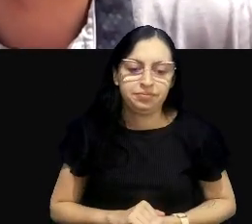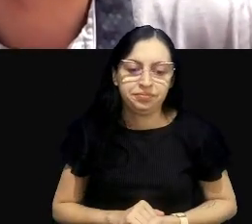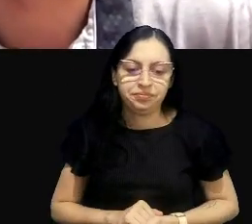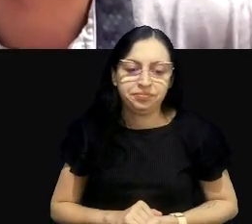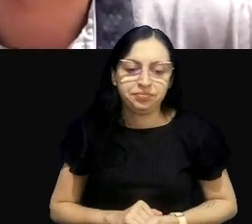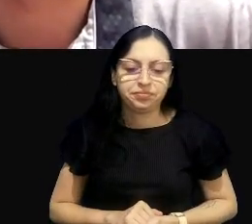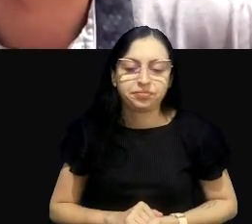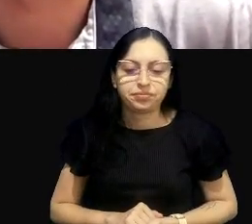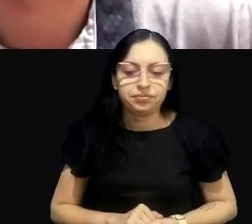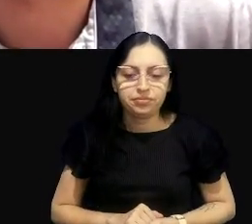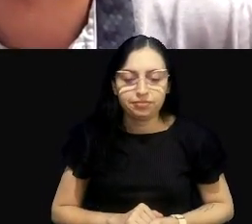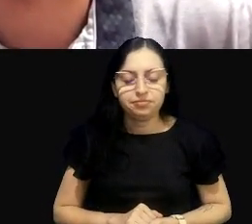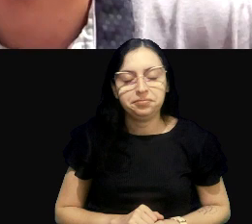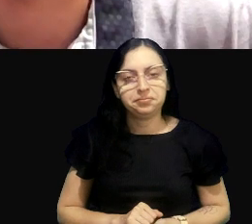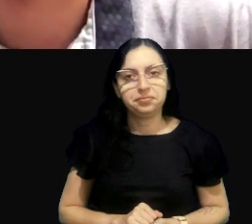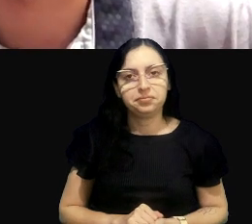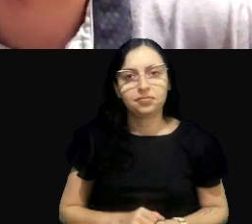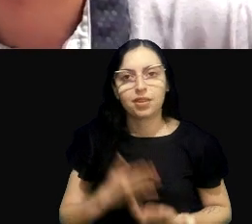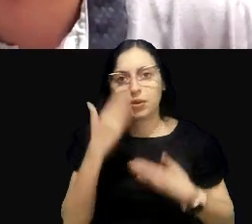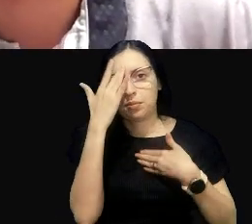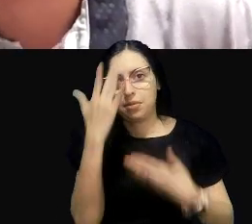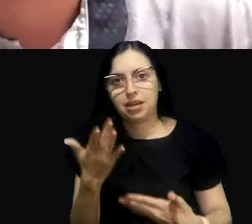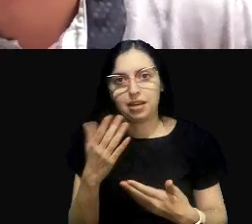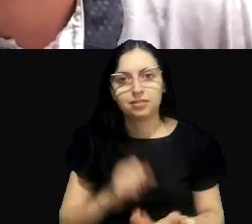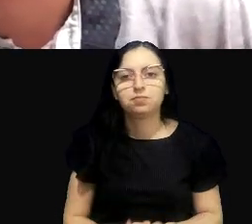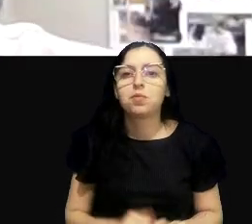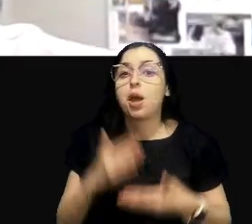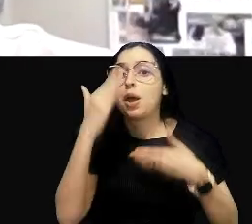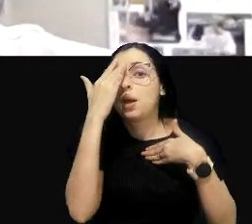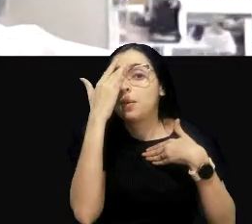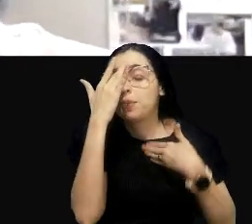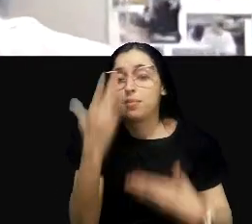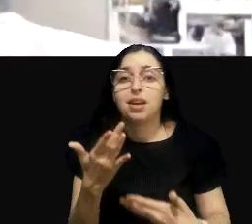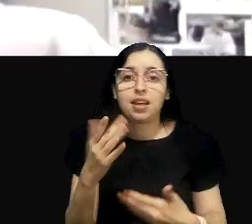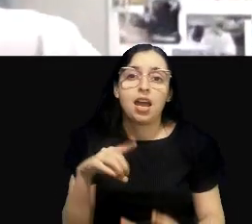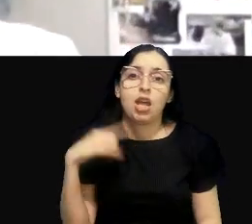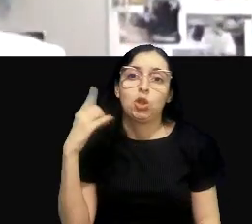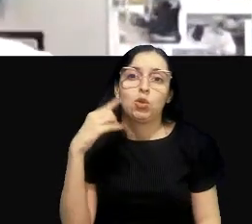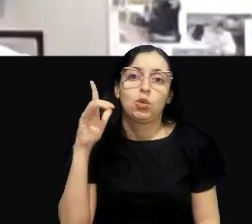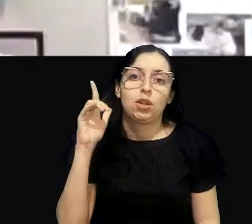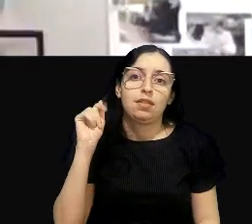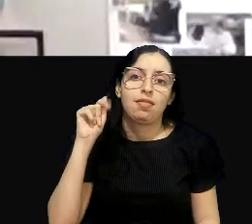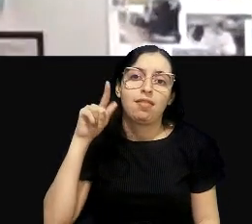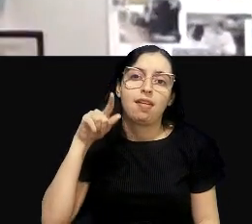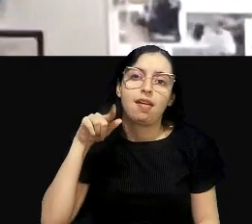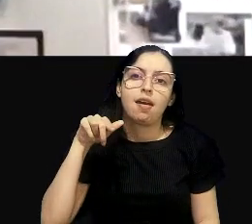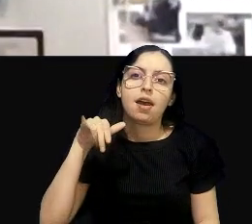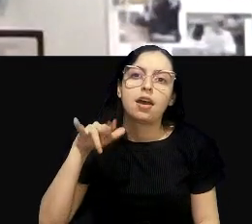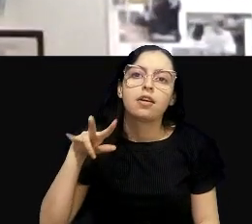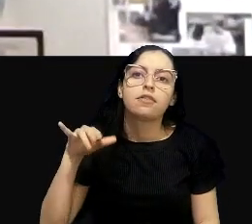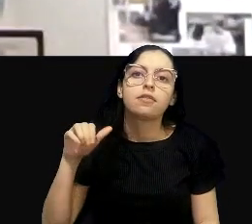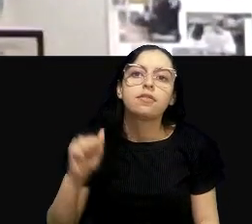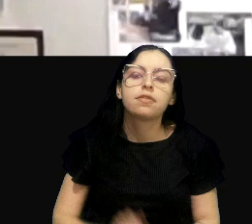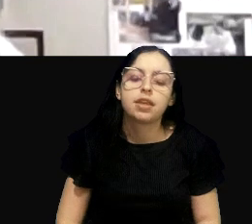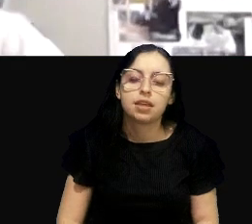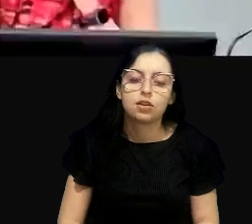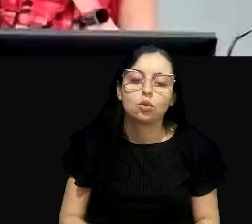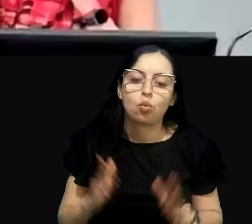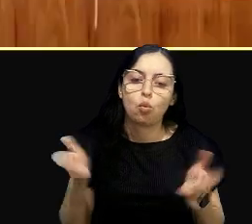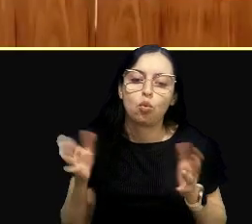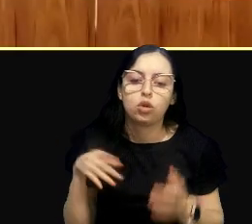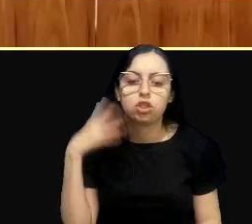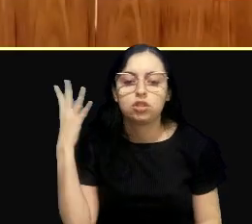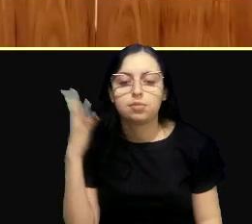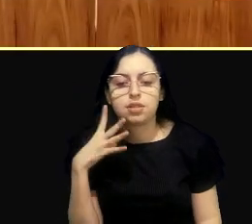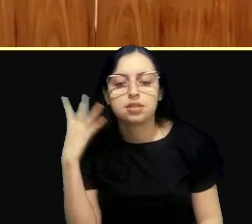Obrigado. Obrigado. Muito obrigada, doutor Davi. Hoje, enquanto o falava quando o senhor